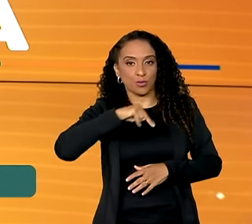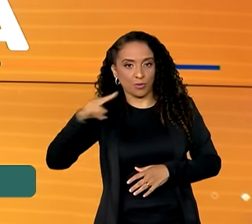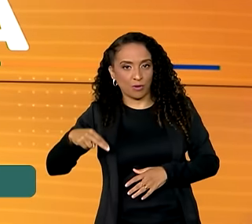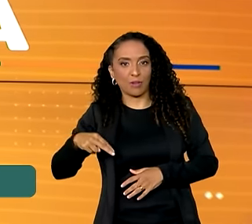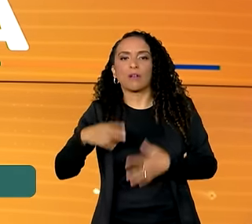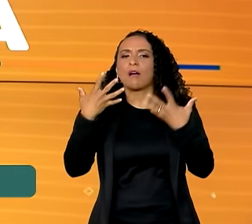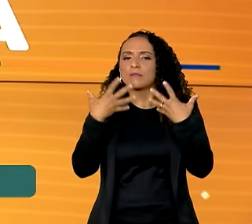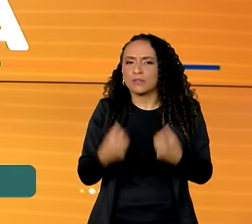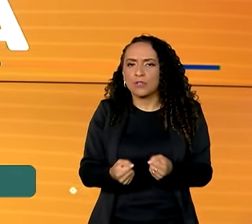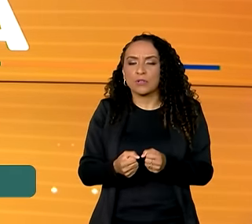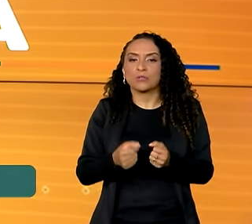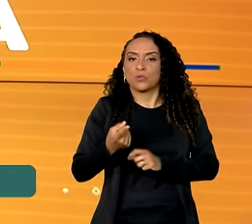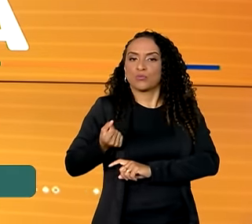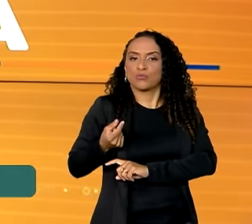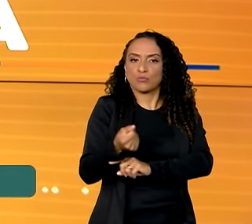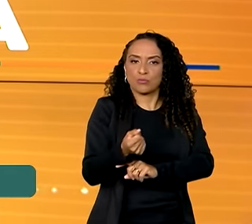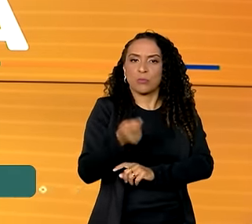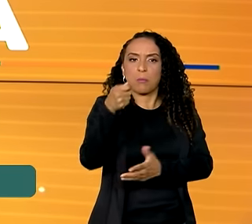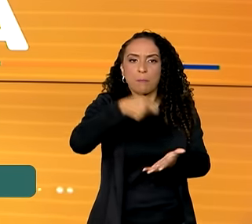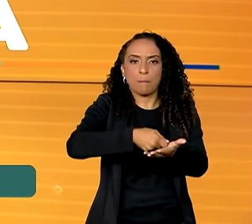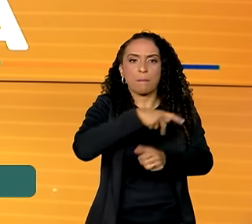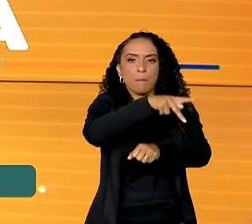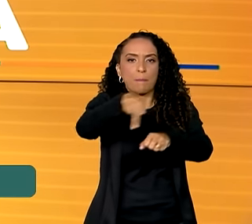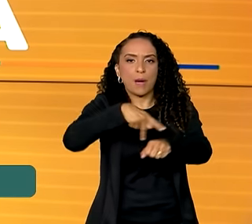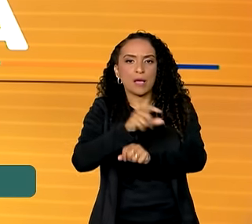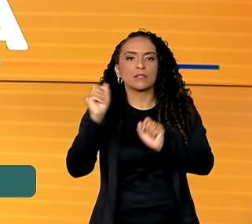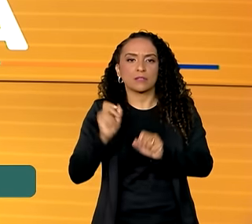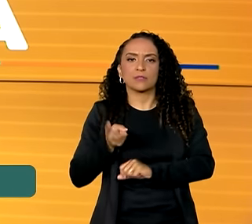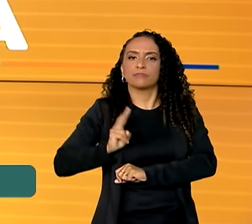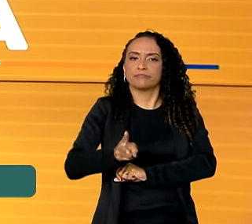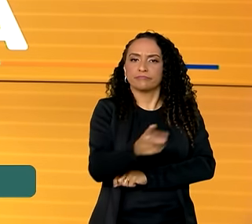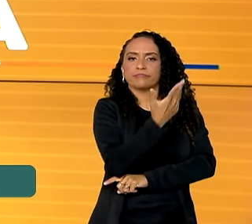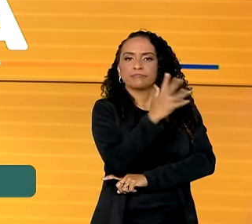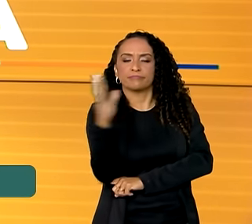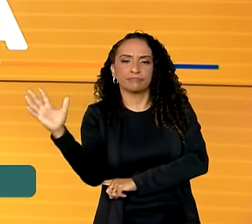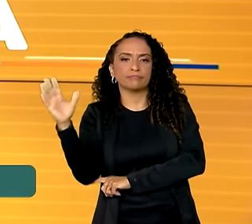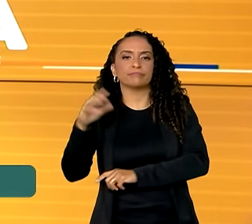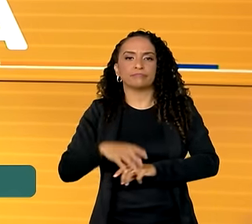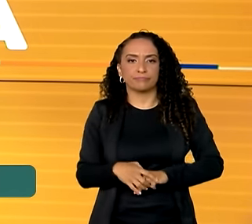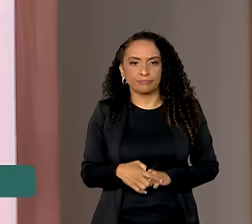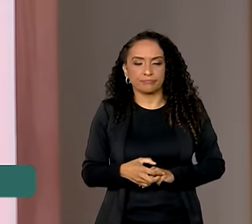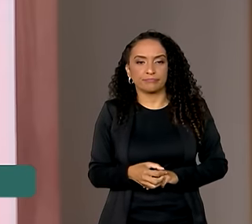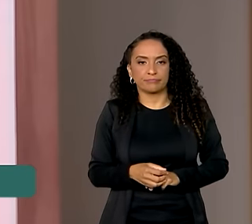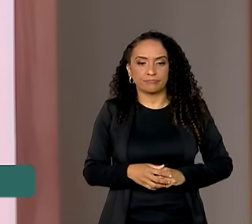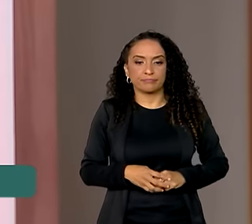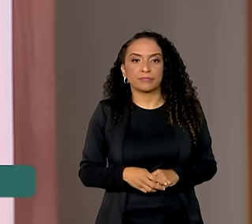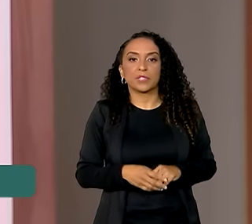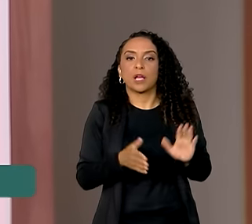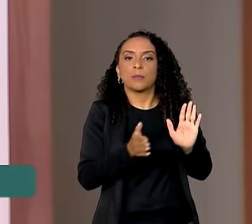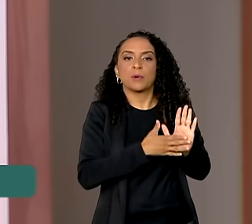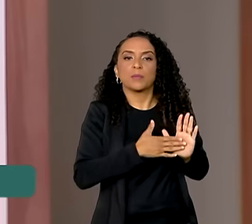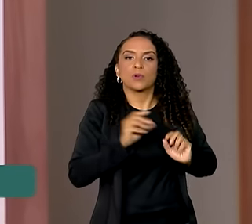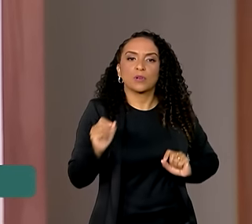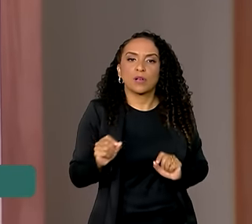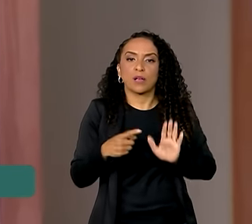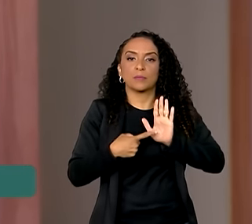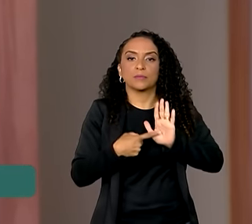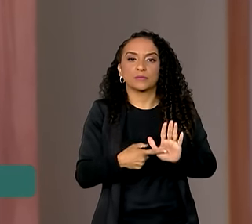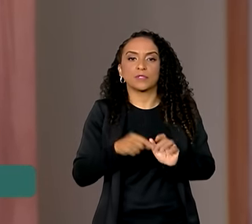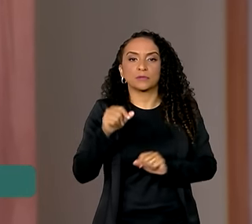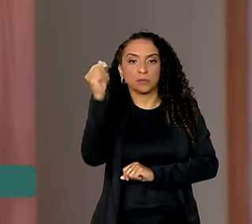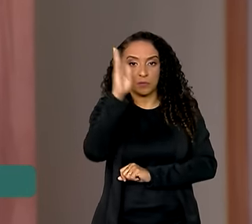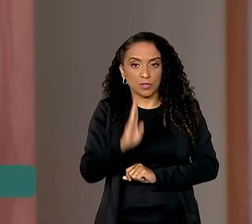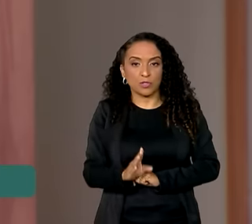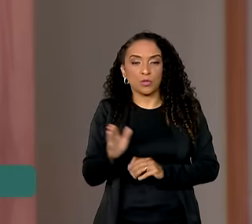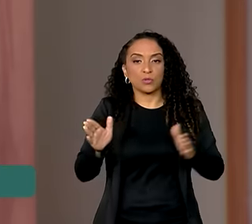Noruega aceitaram remunerar países que conservam suas florestas tropicais. A proposta foi apresentada